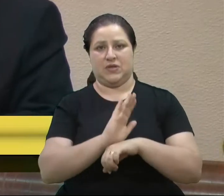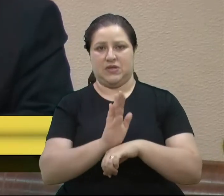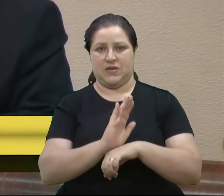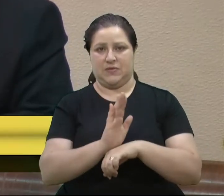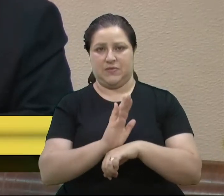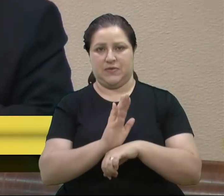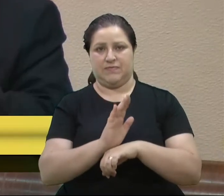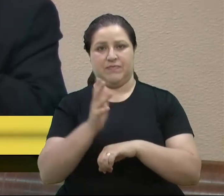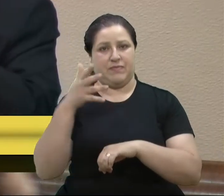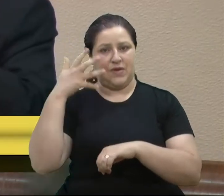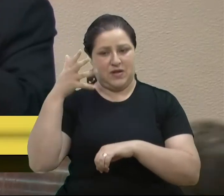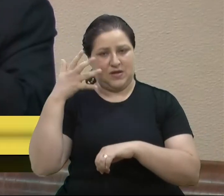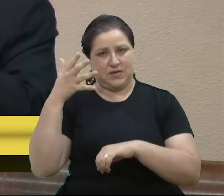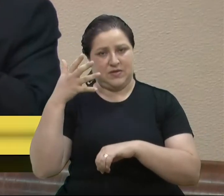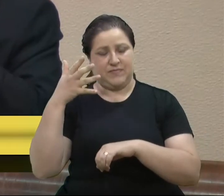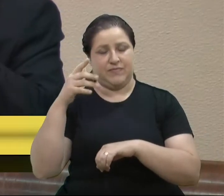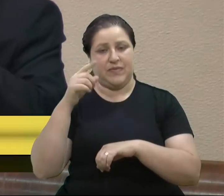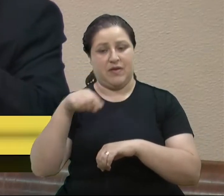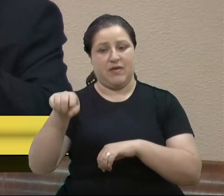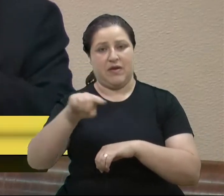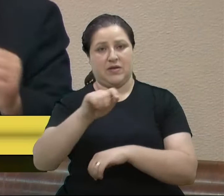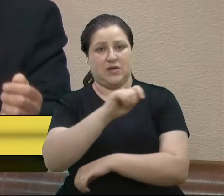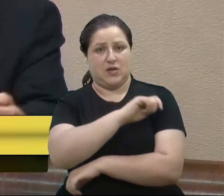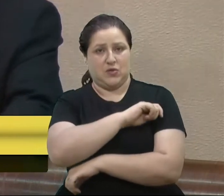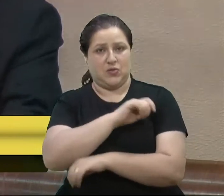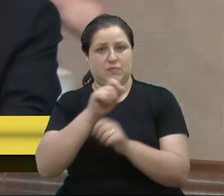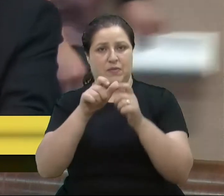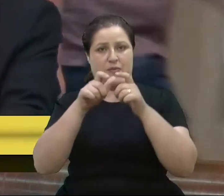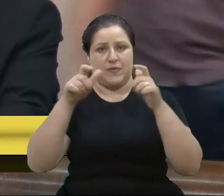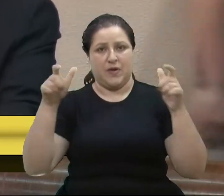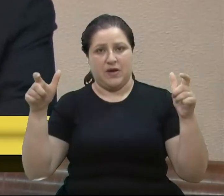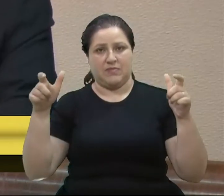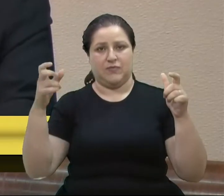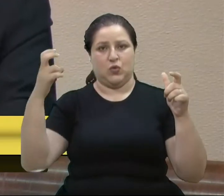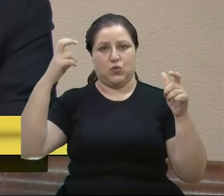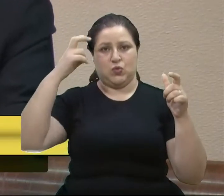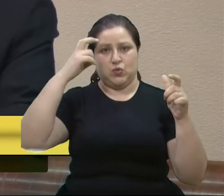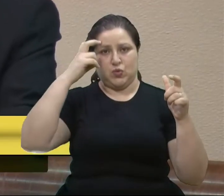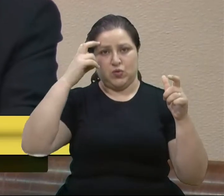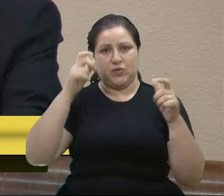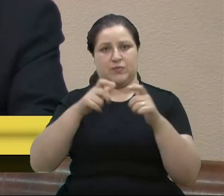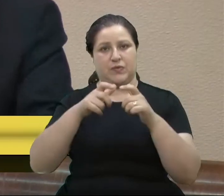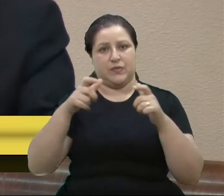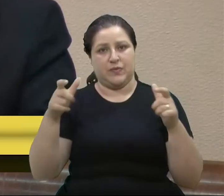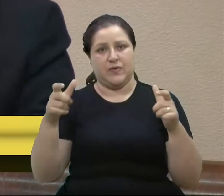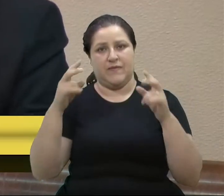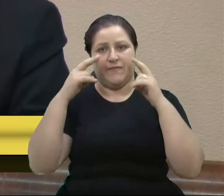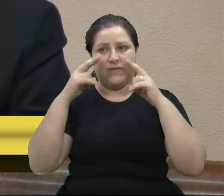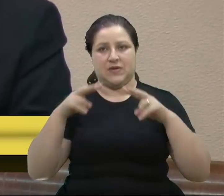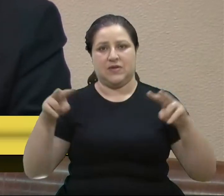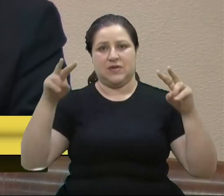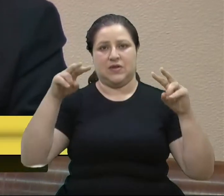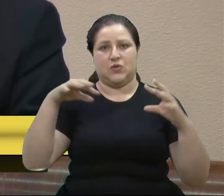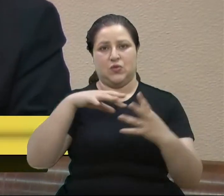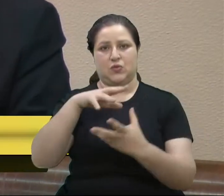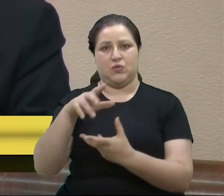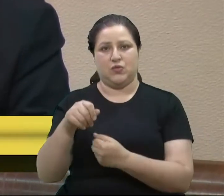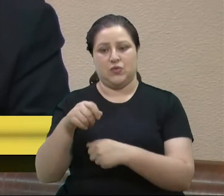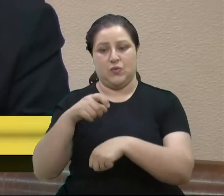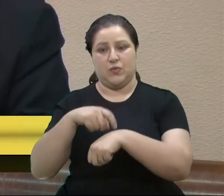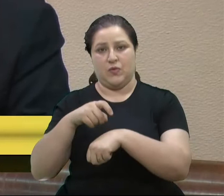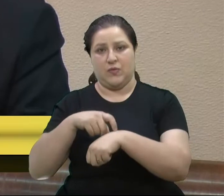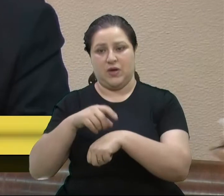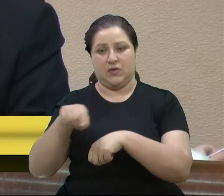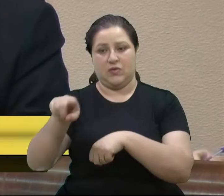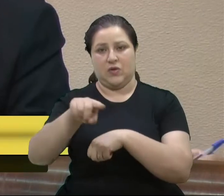Umpliando, assim, a cultura e a visão de mundo quando são estimulados, quando estimulamos a sua